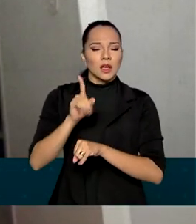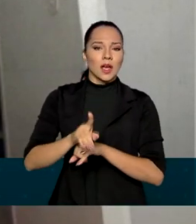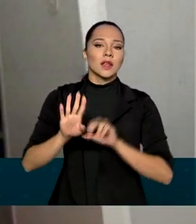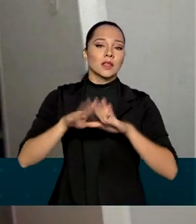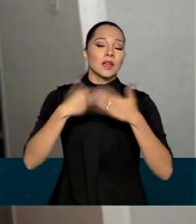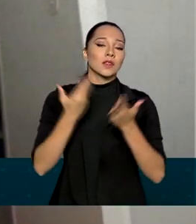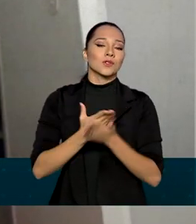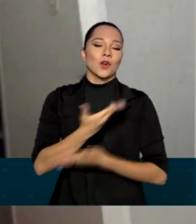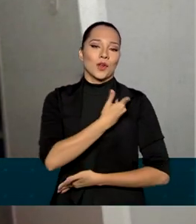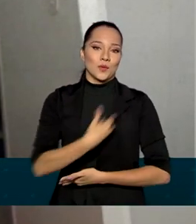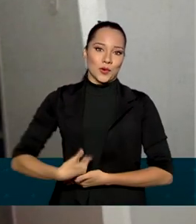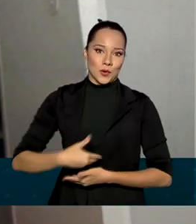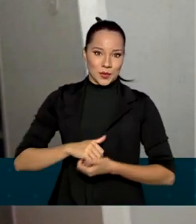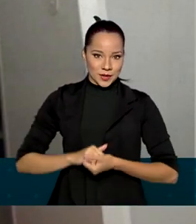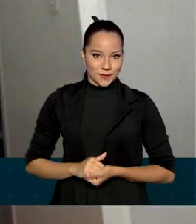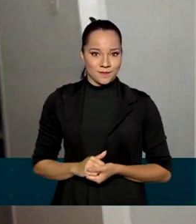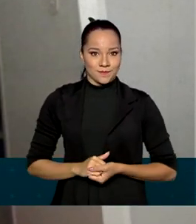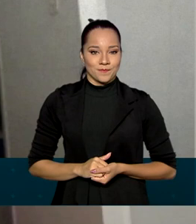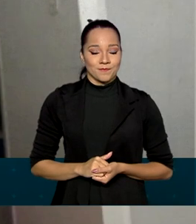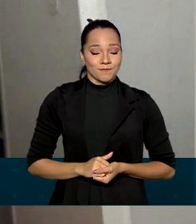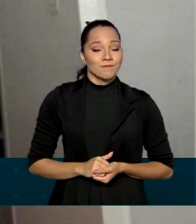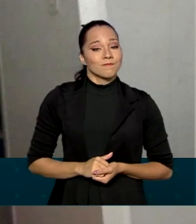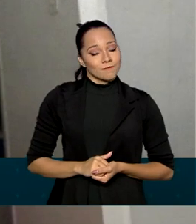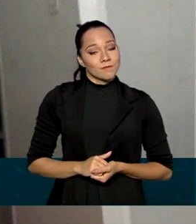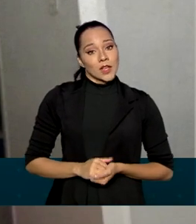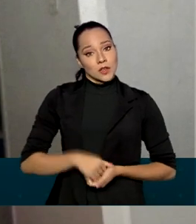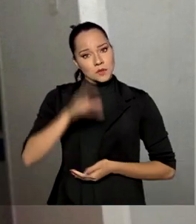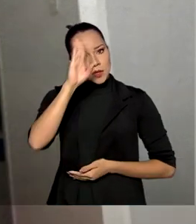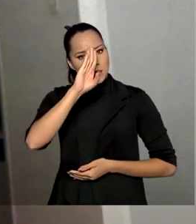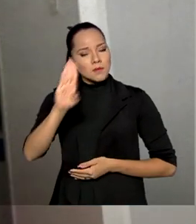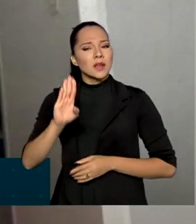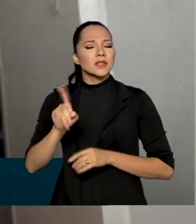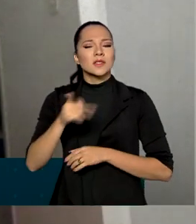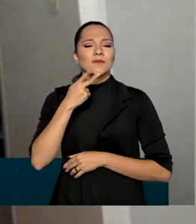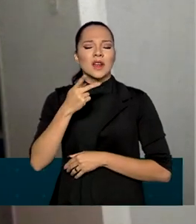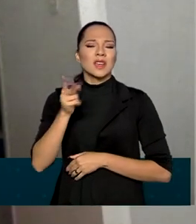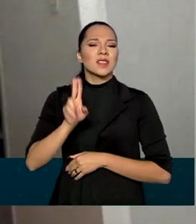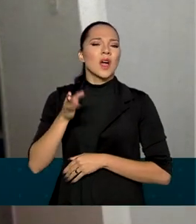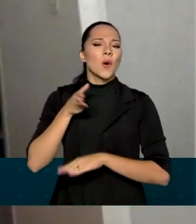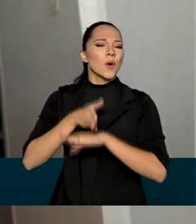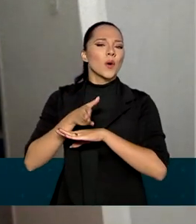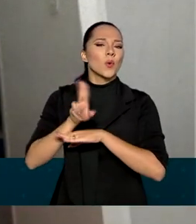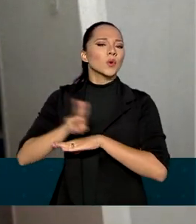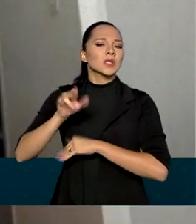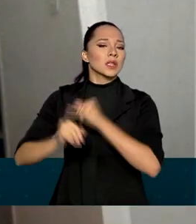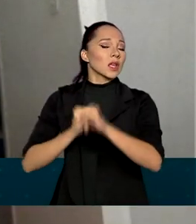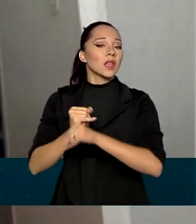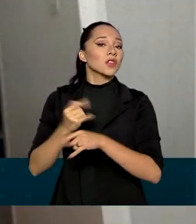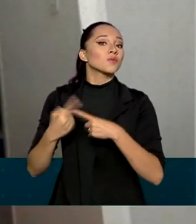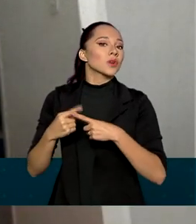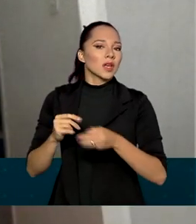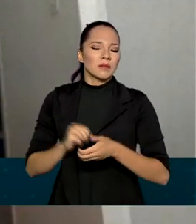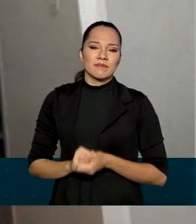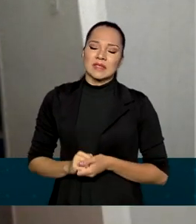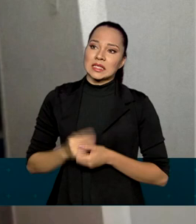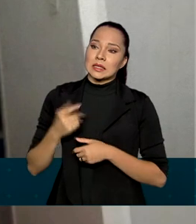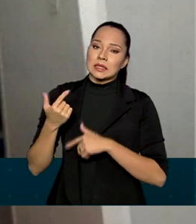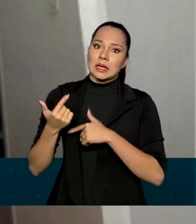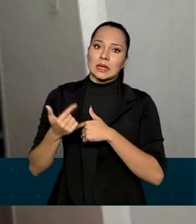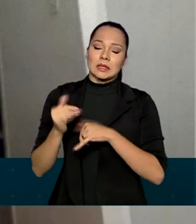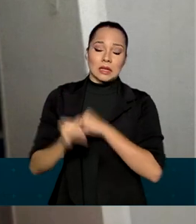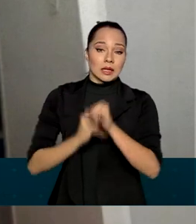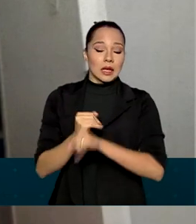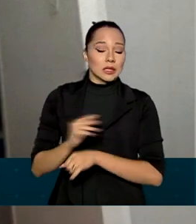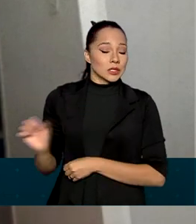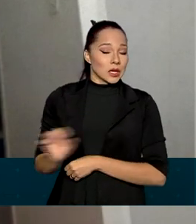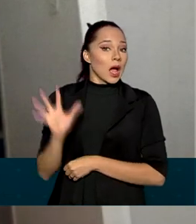pública de ensino. E os principais motivos alegados para não acessar a internet eram o custo do serviço